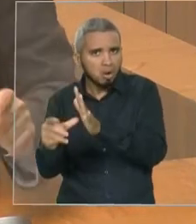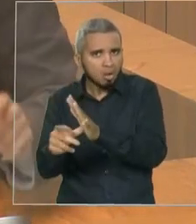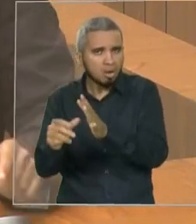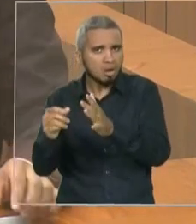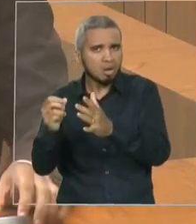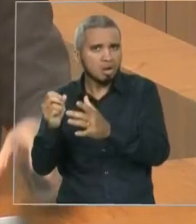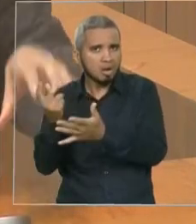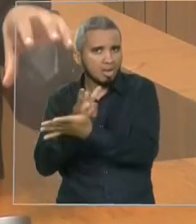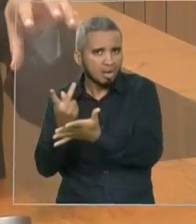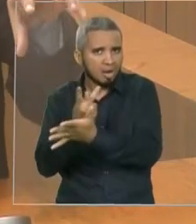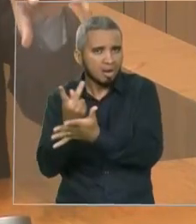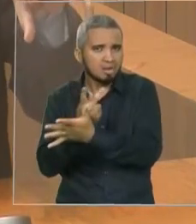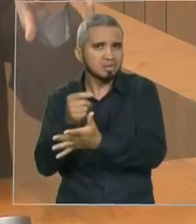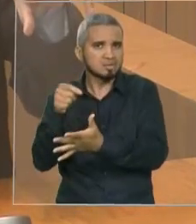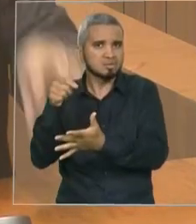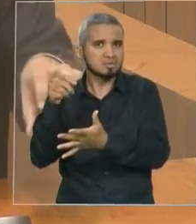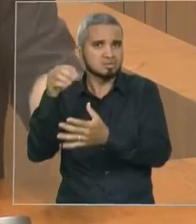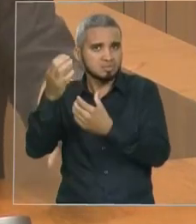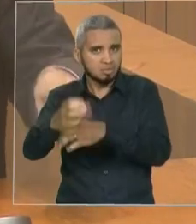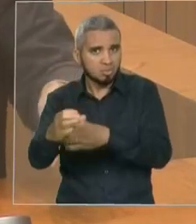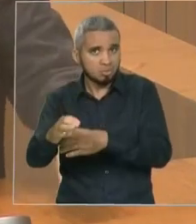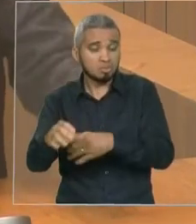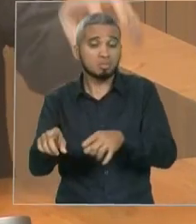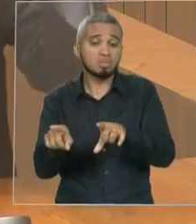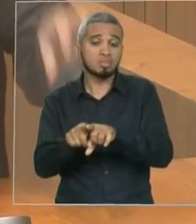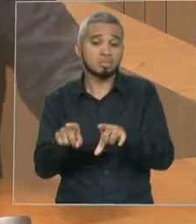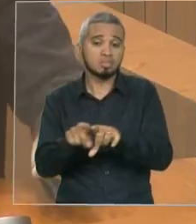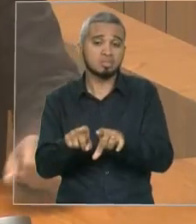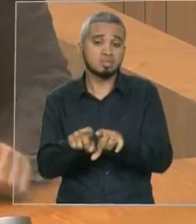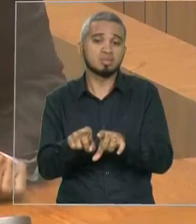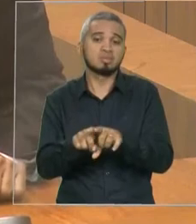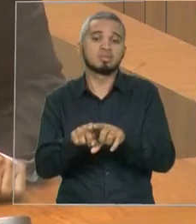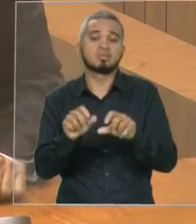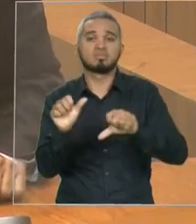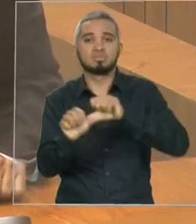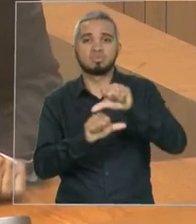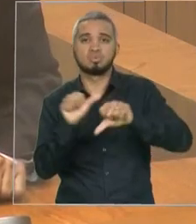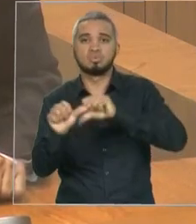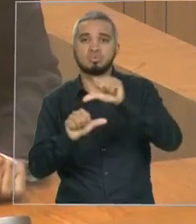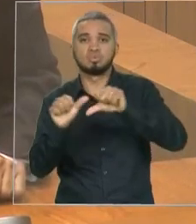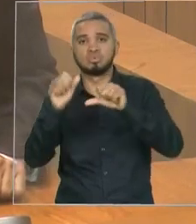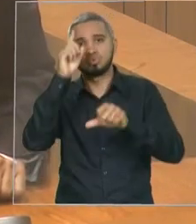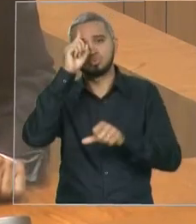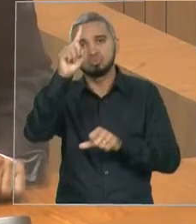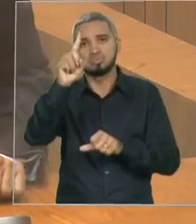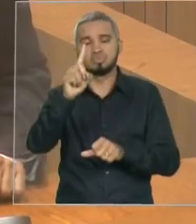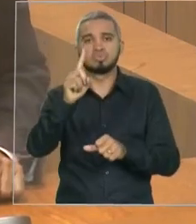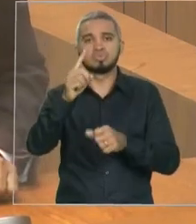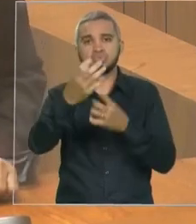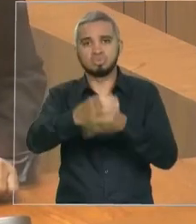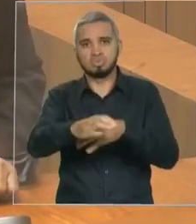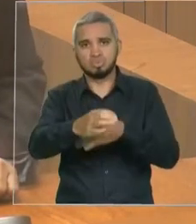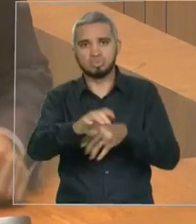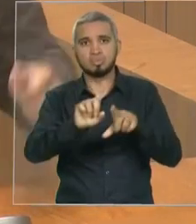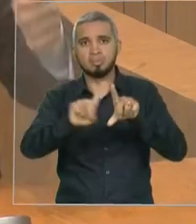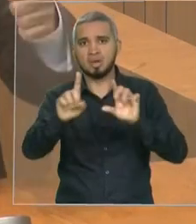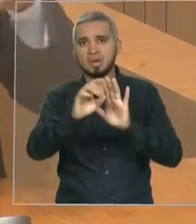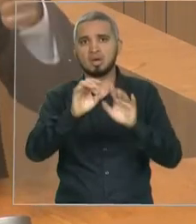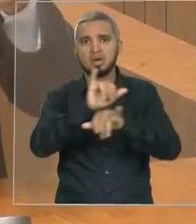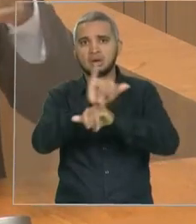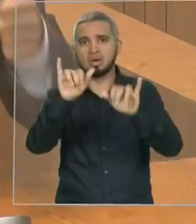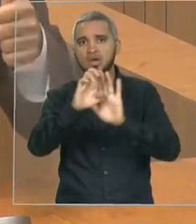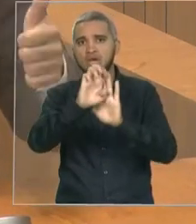a situação dessa alterança no concurso sem a devida mudança, retificação no edital.